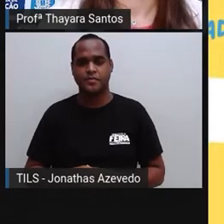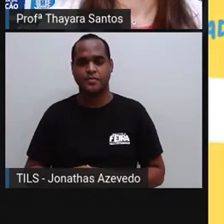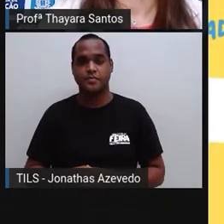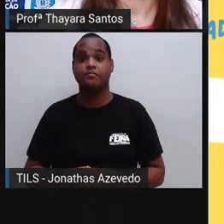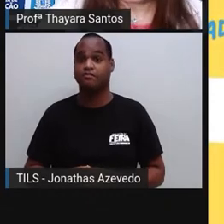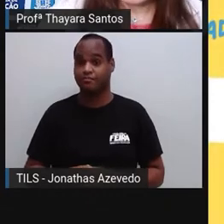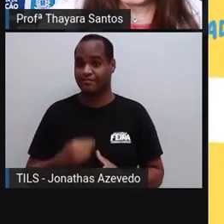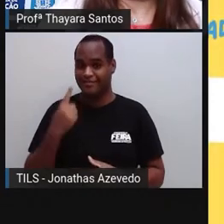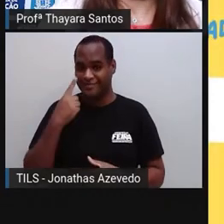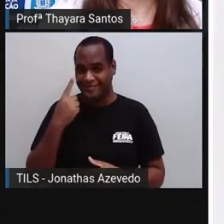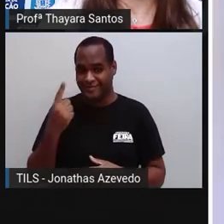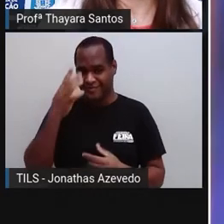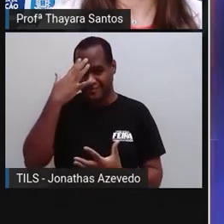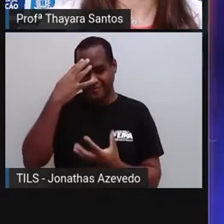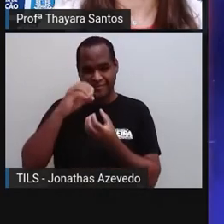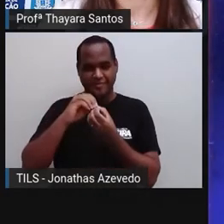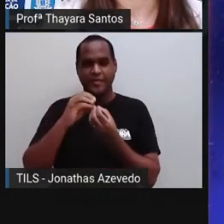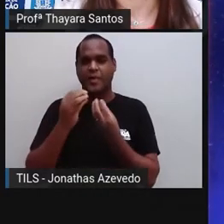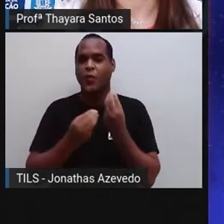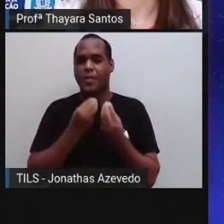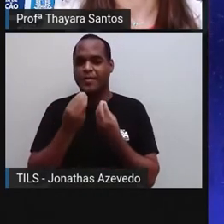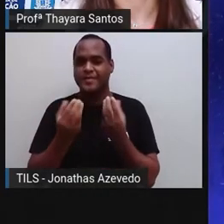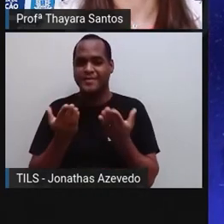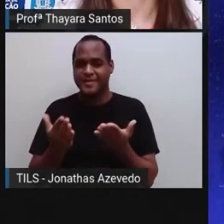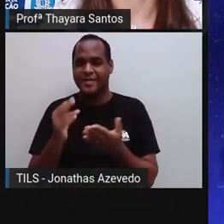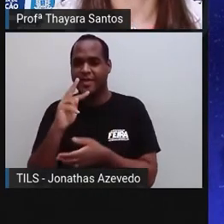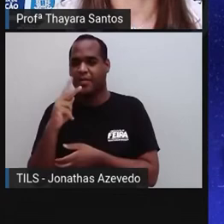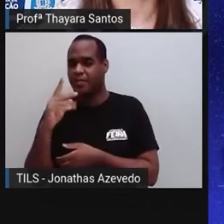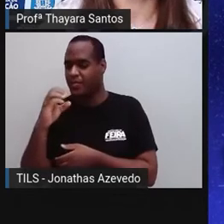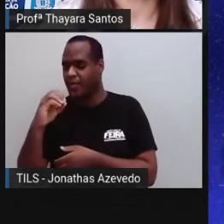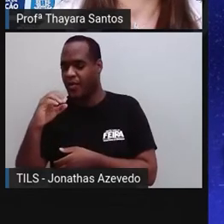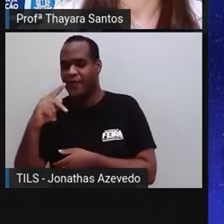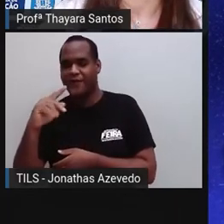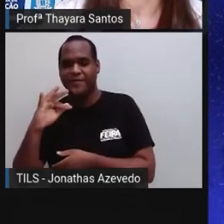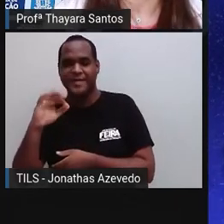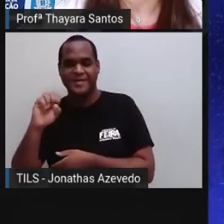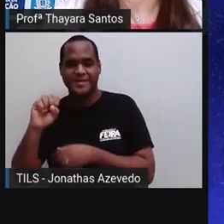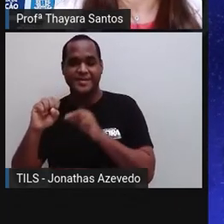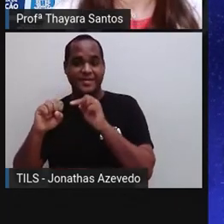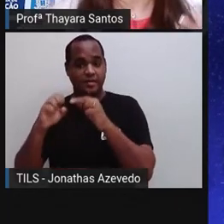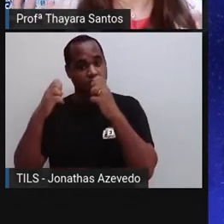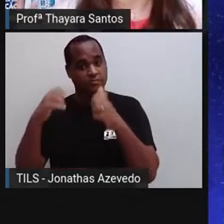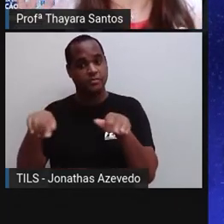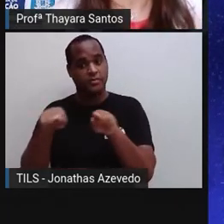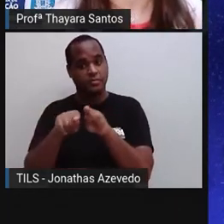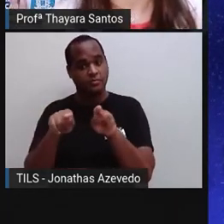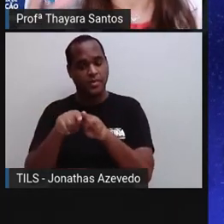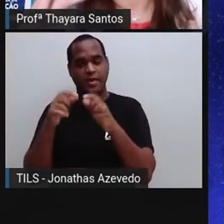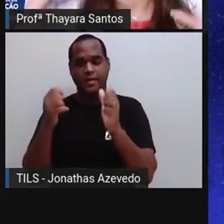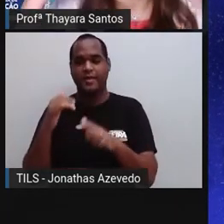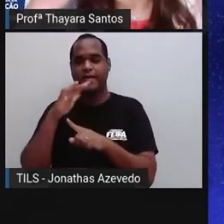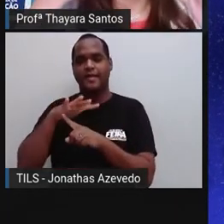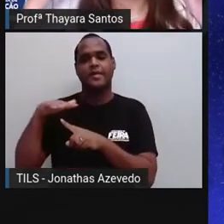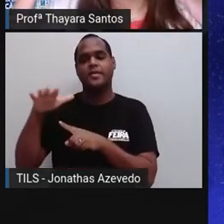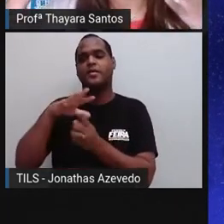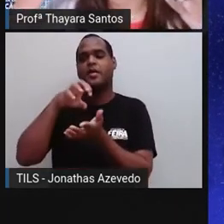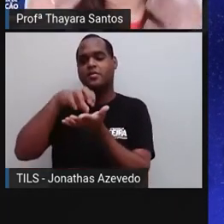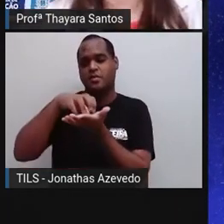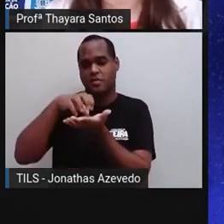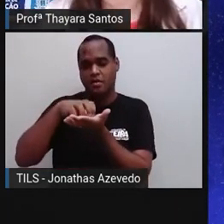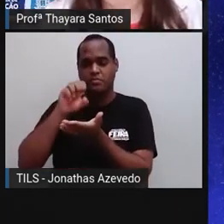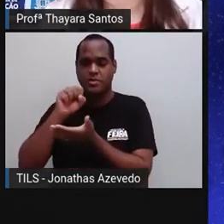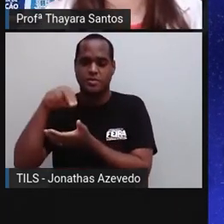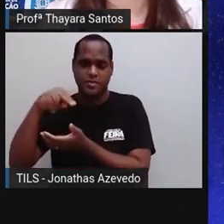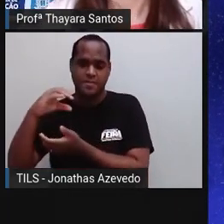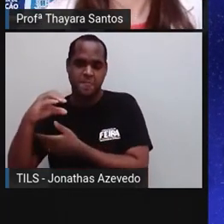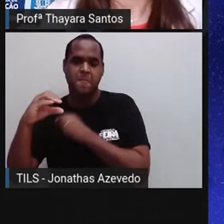Então, vamos entender essa glândula aqui, que a gente chama de hipófise, que ela também está lá na região do sistema nervoso central, aqui no